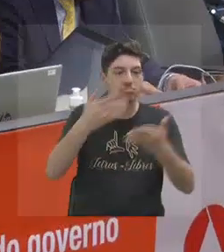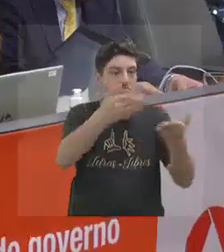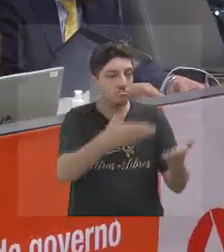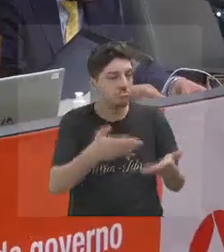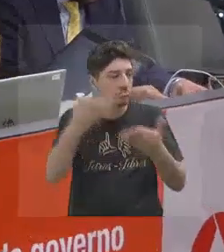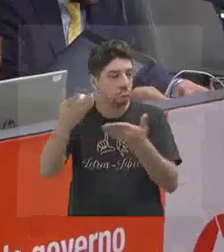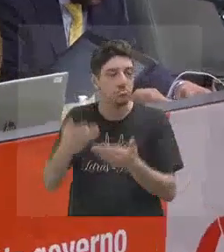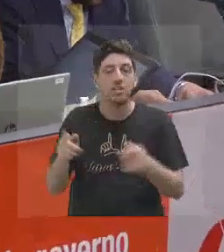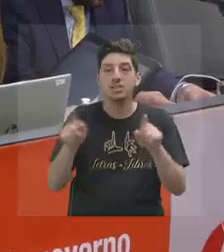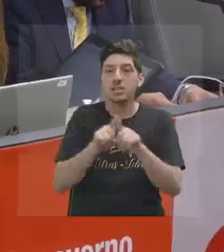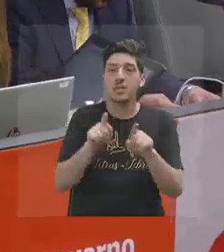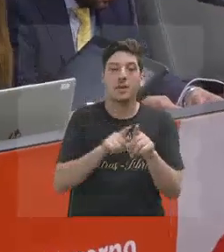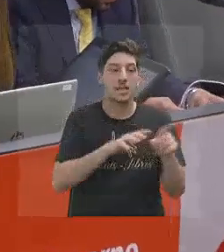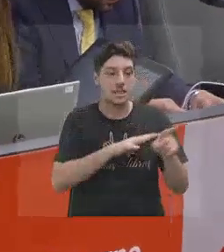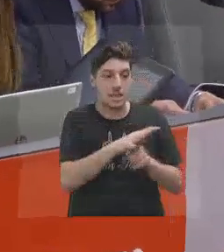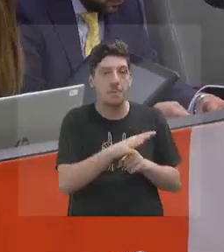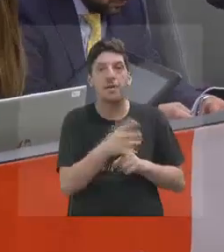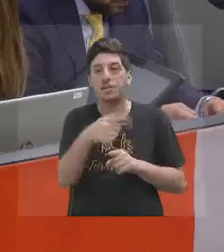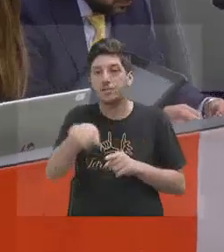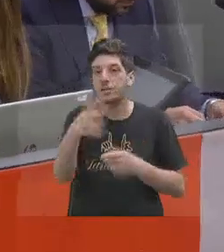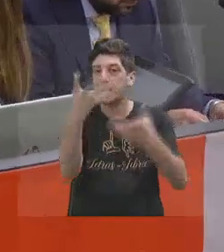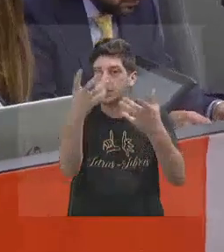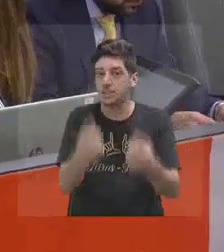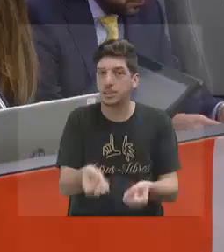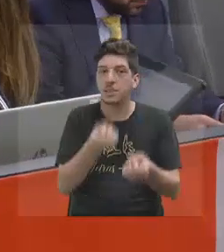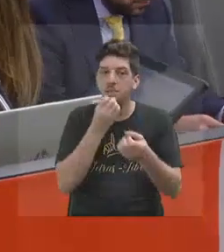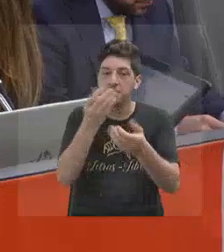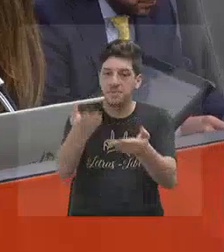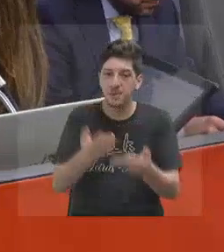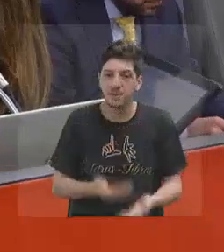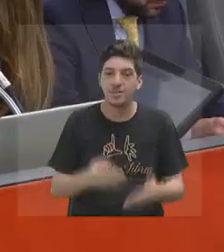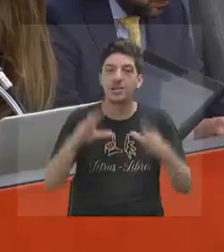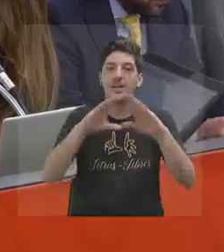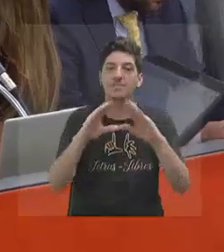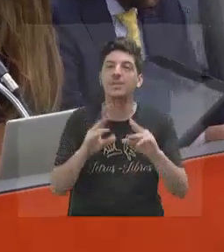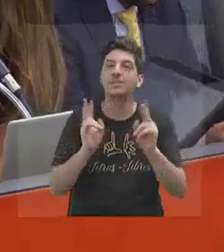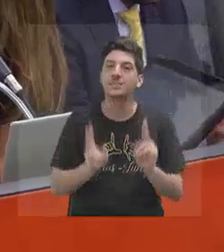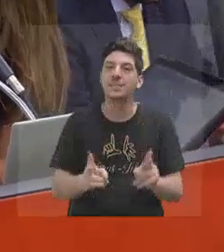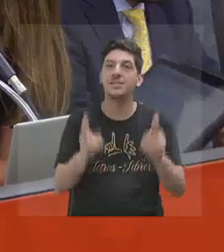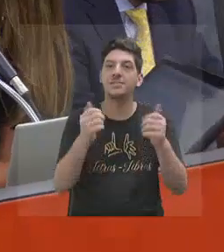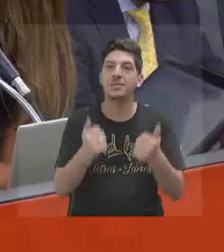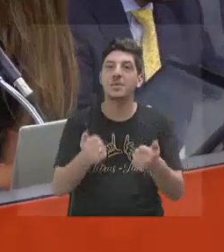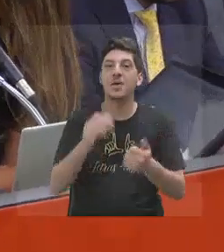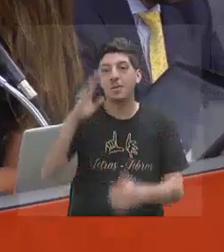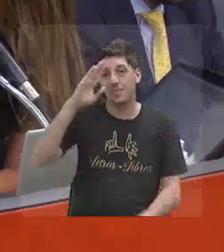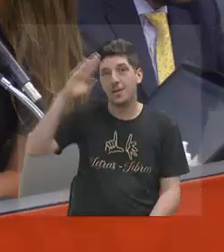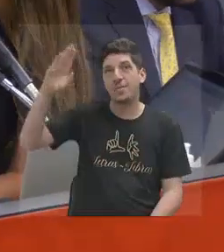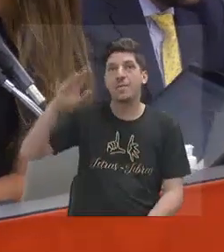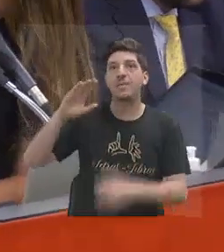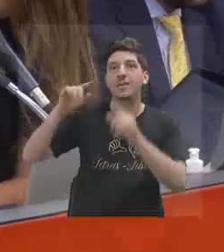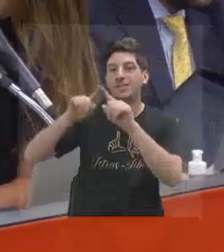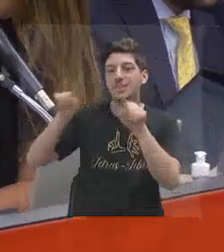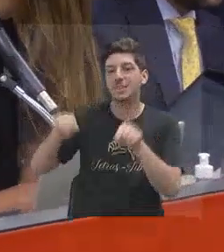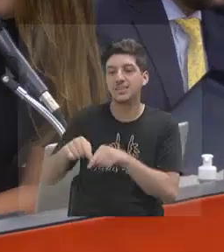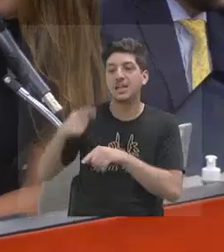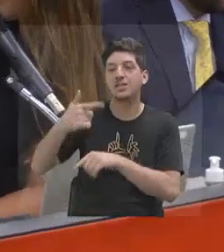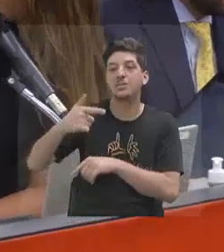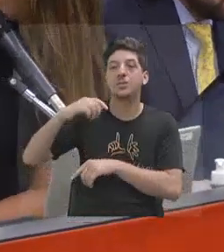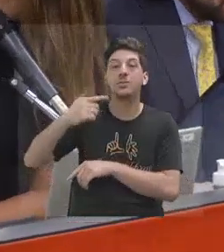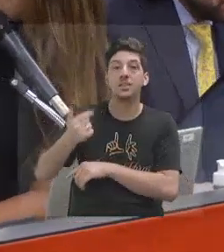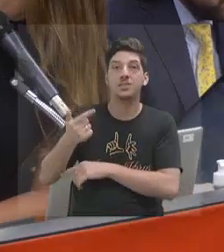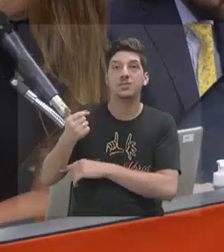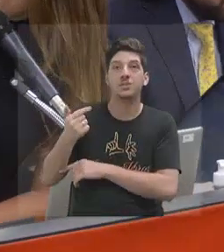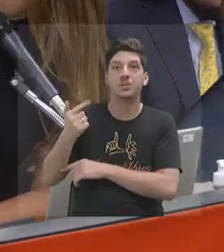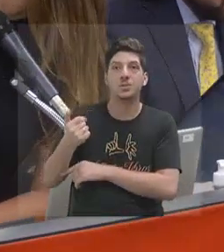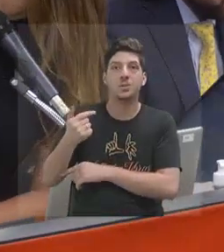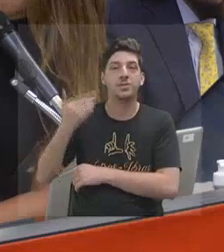atendem as nossas demandas. Seja bem-vinda a essa casa sempre, principalmente ao gabinete 212 dessa deputada que tem uma